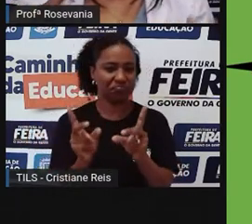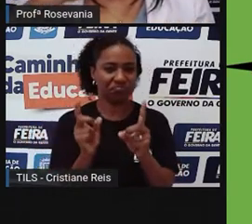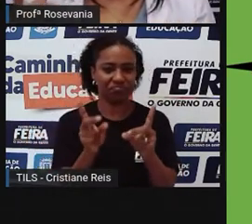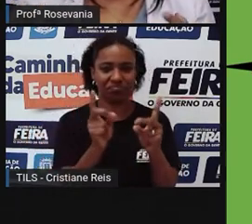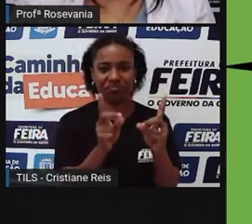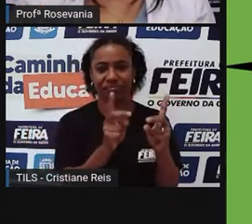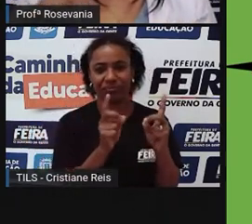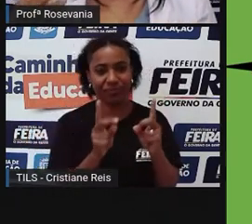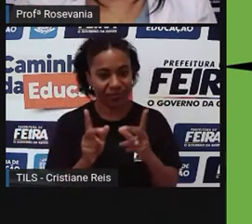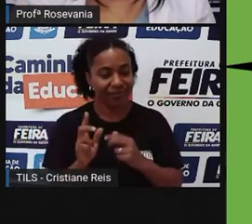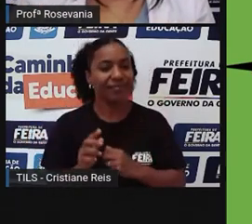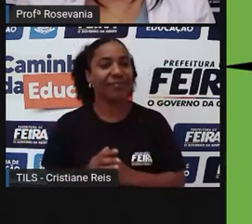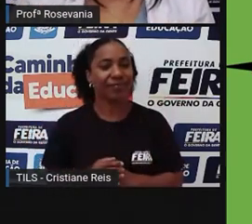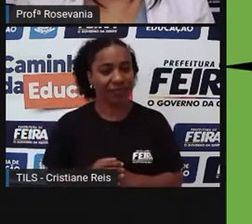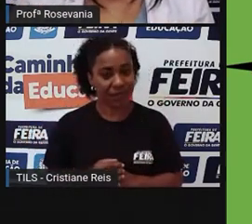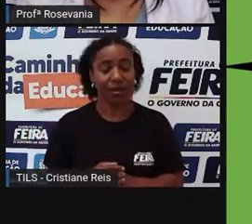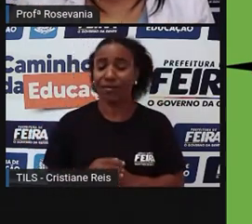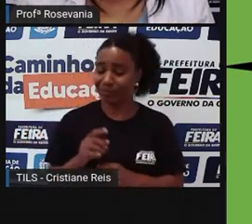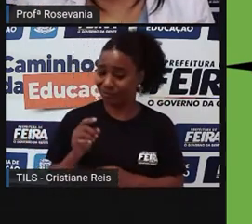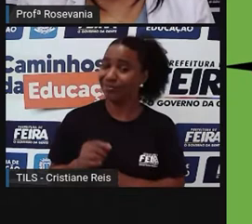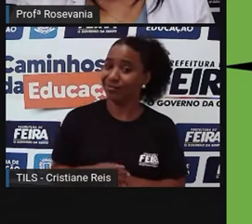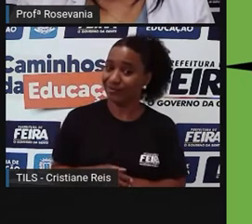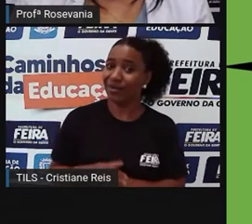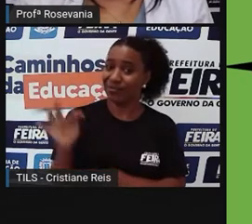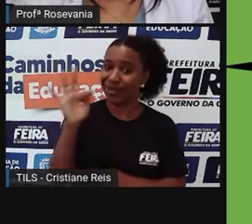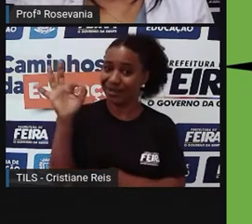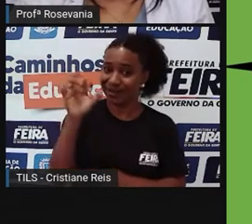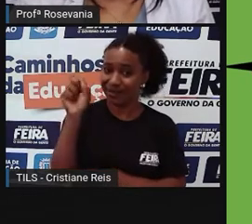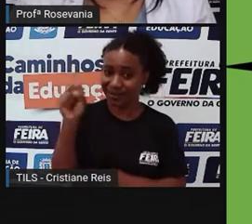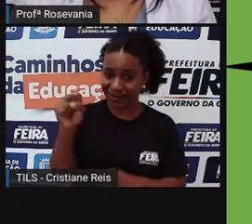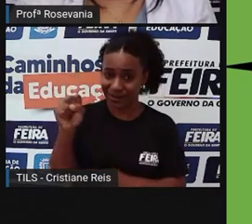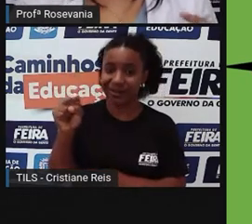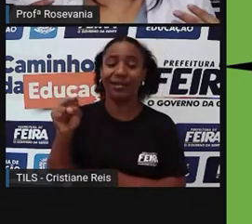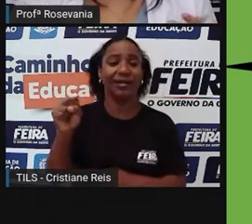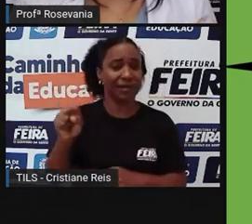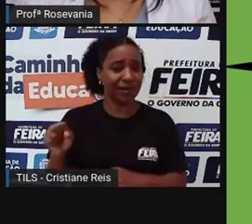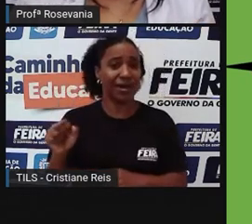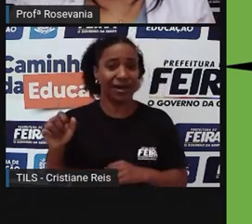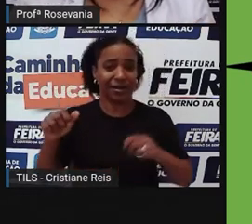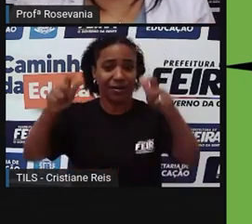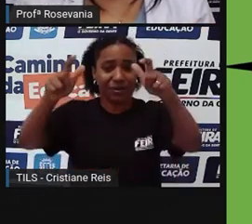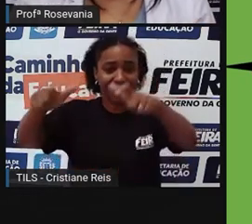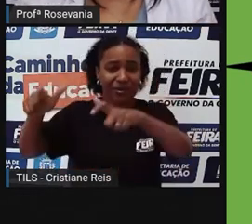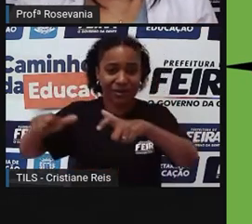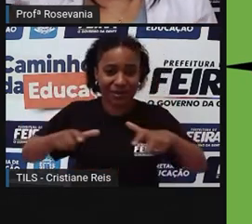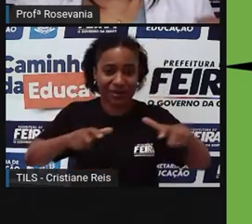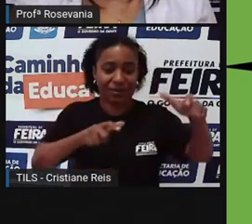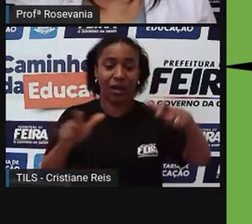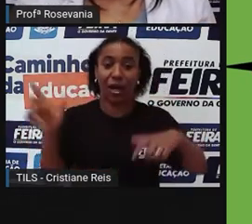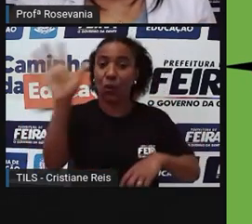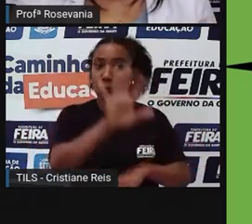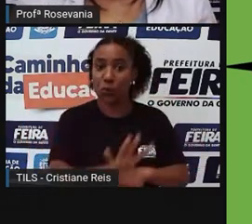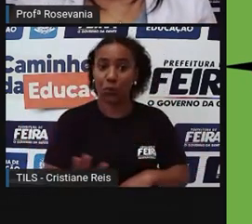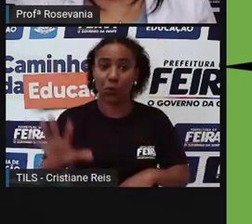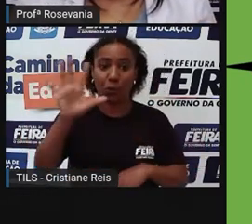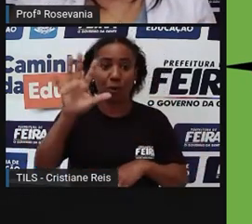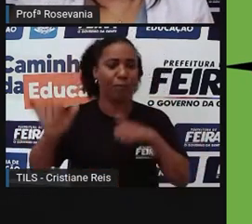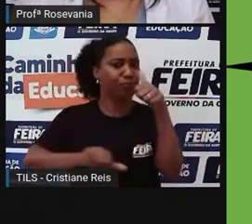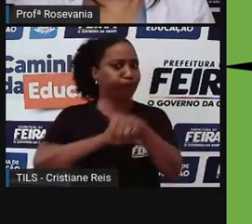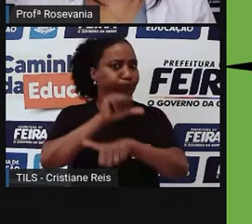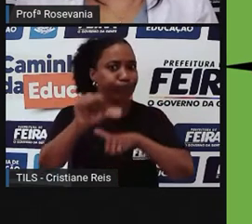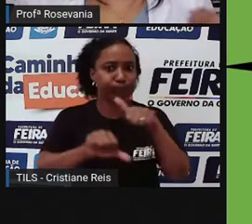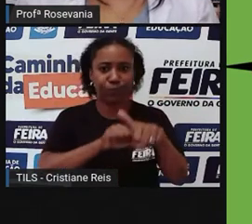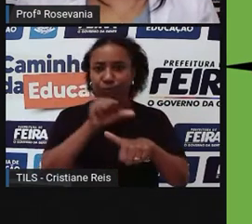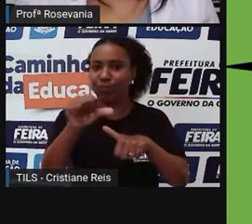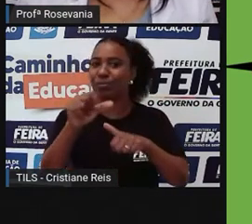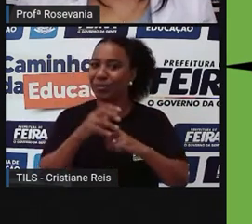sendo mudada por conta dessas três características que tem aí. A religiosidade, porque foi a partir da crença,